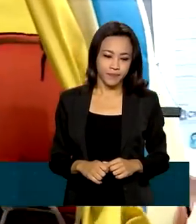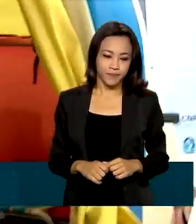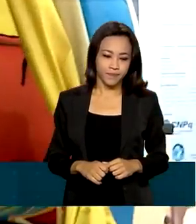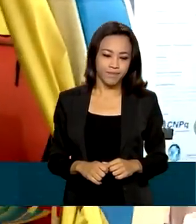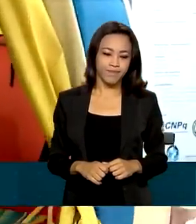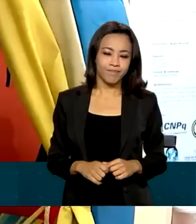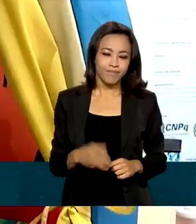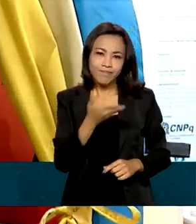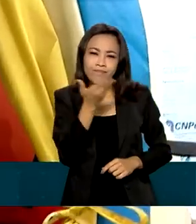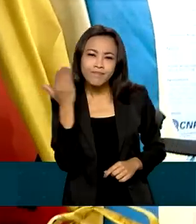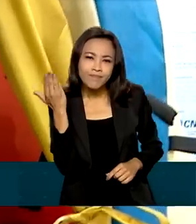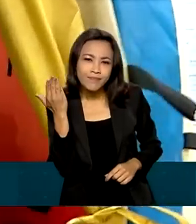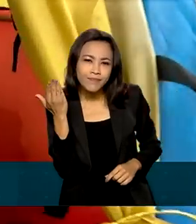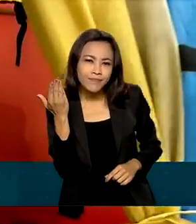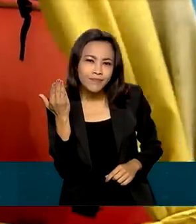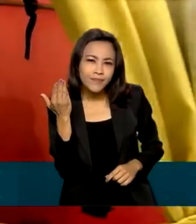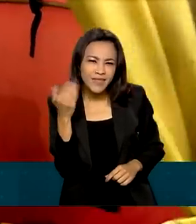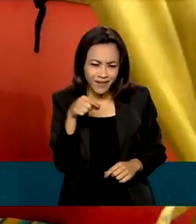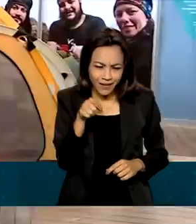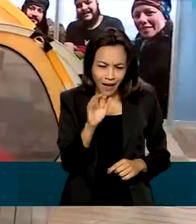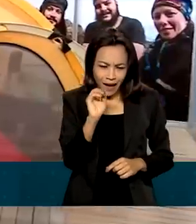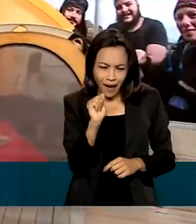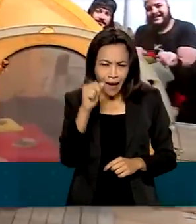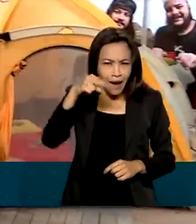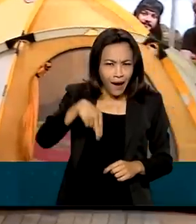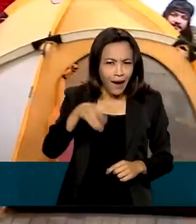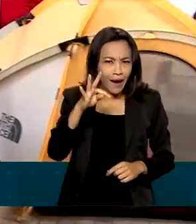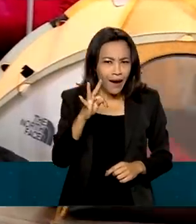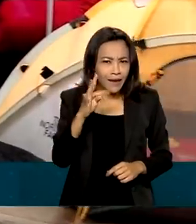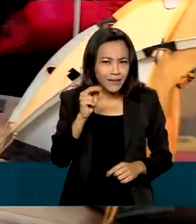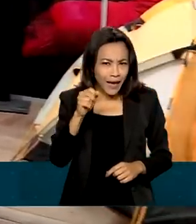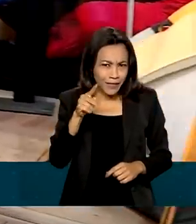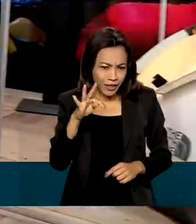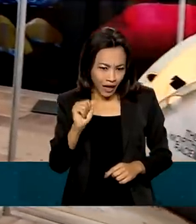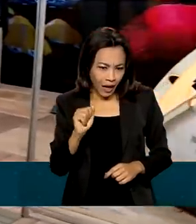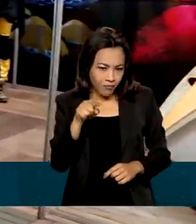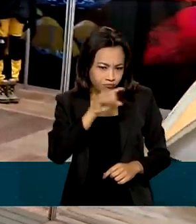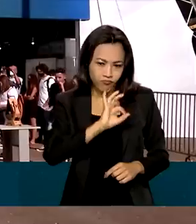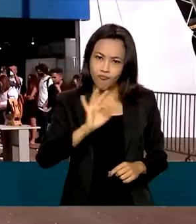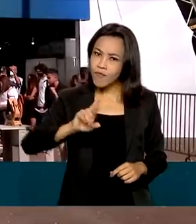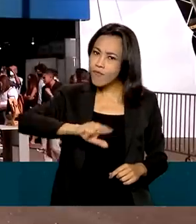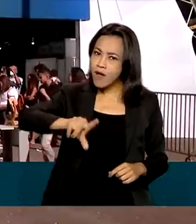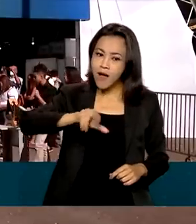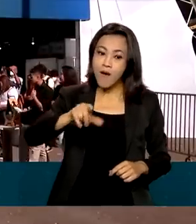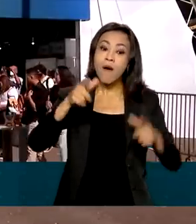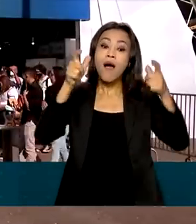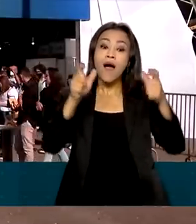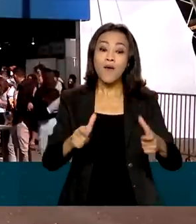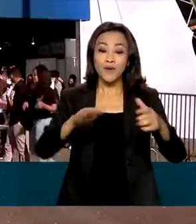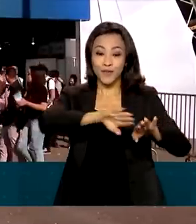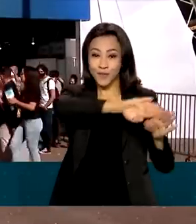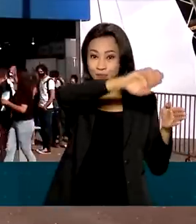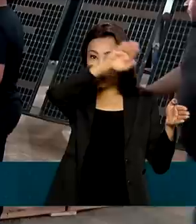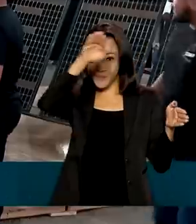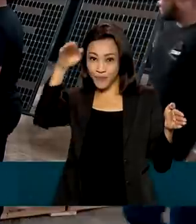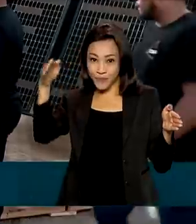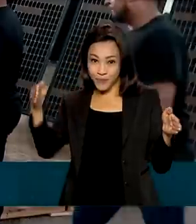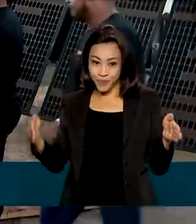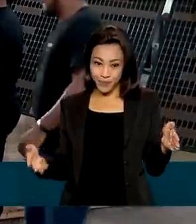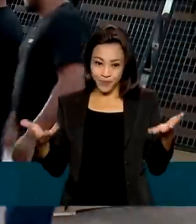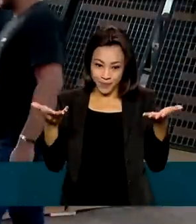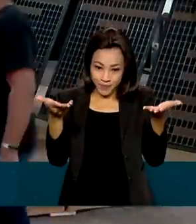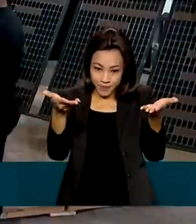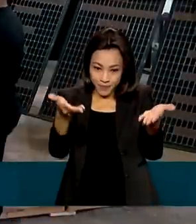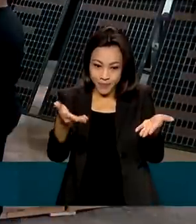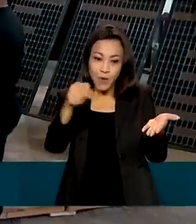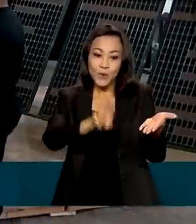Não, nós não estamos na Antártica. Mas quem entra no estande do CNPq, na Avenida da Ciência, no Centro Comunitário